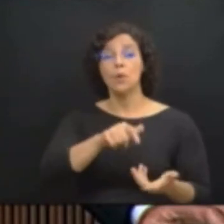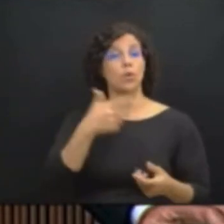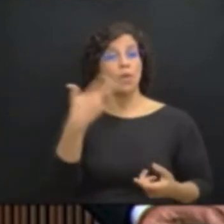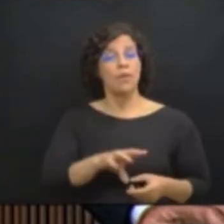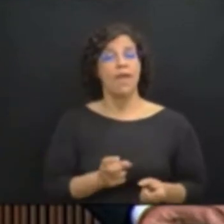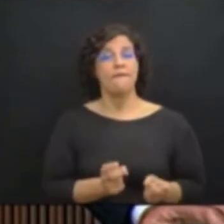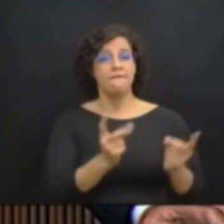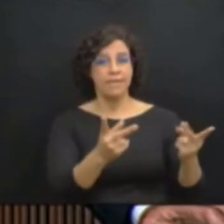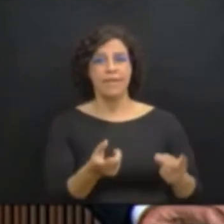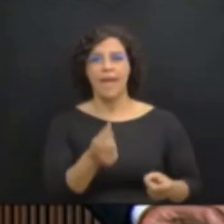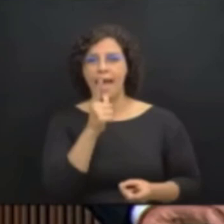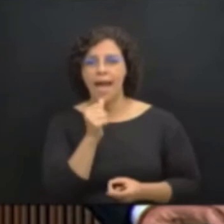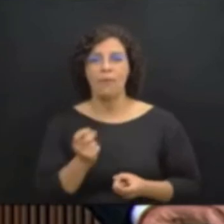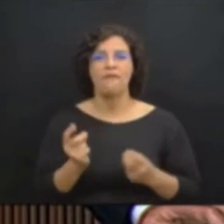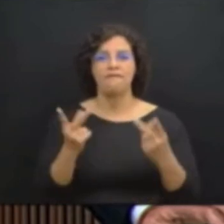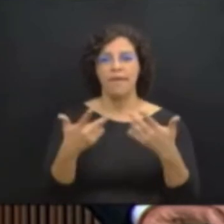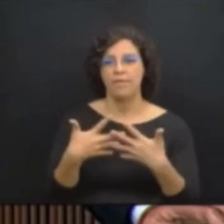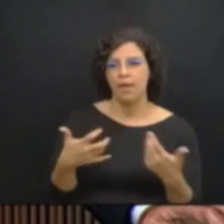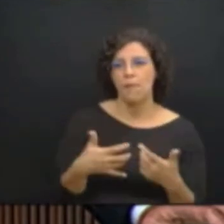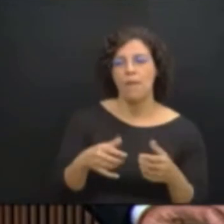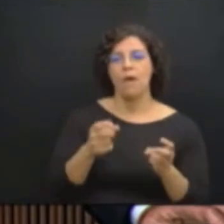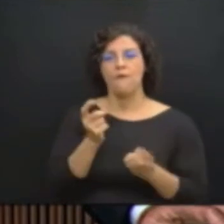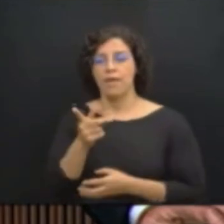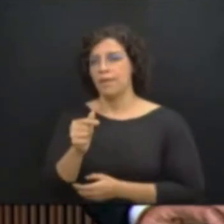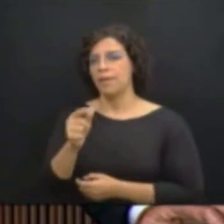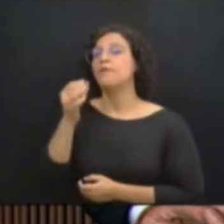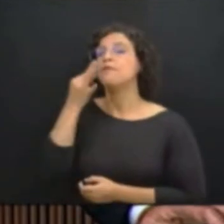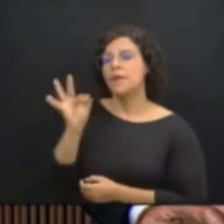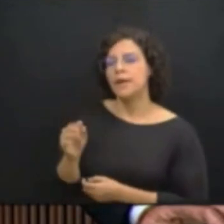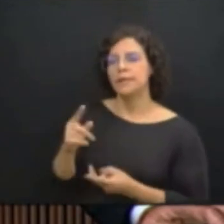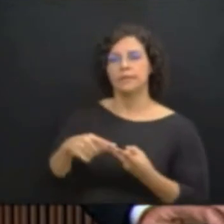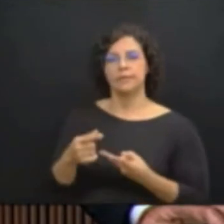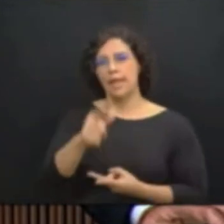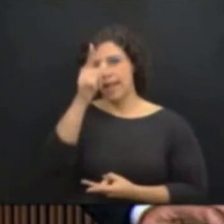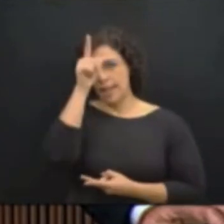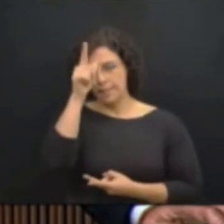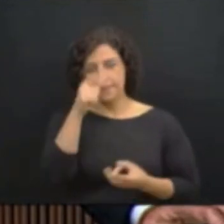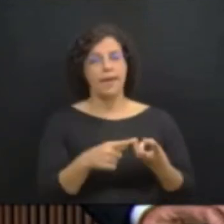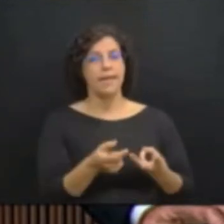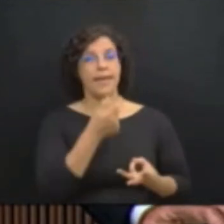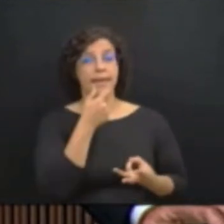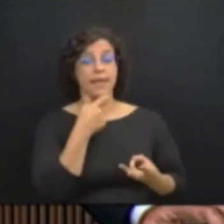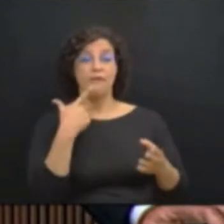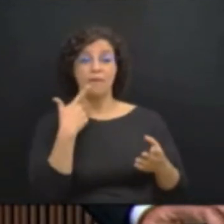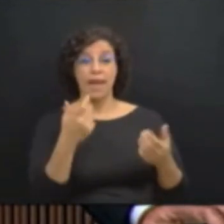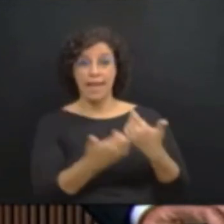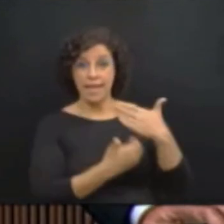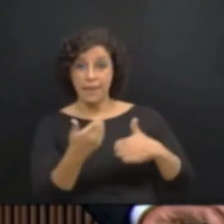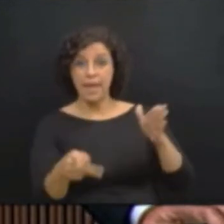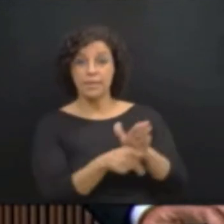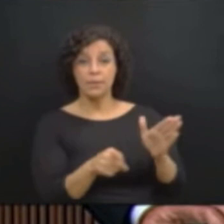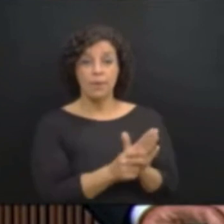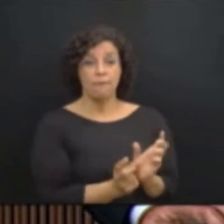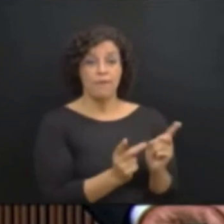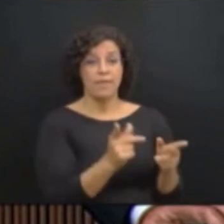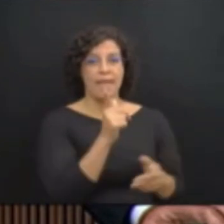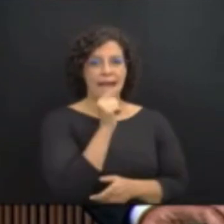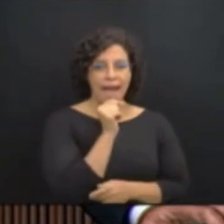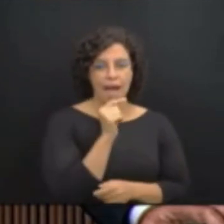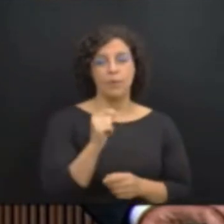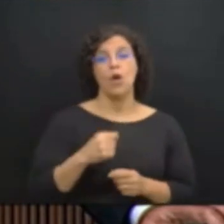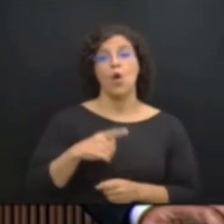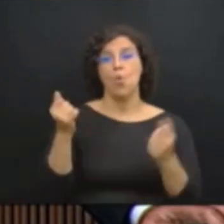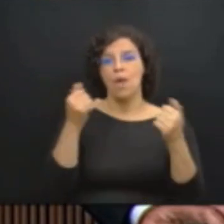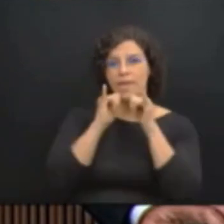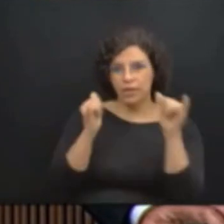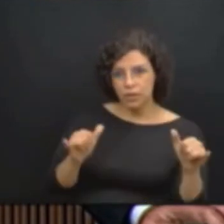França, Inglaterra, Alemanha, o mundo está revertendo as privatizações em áreas